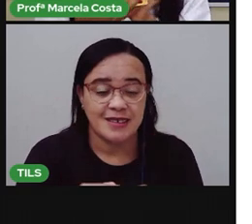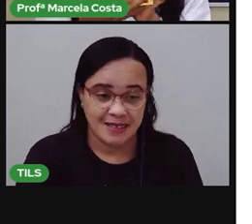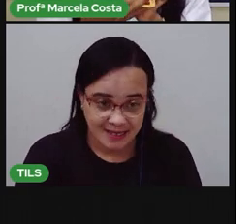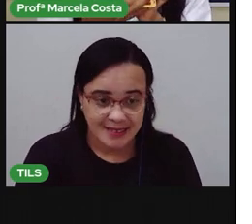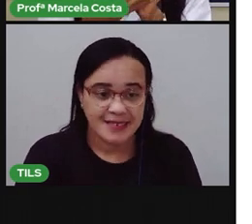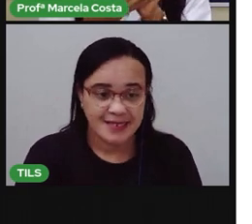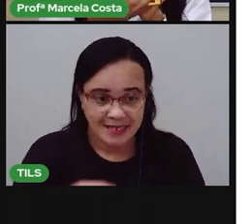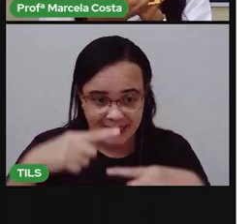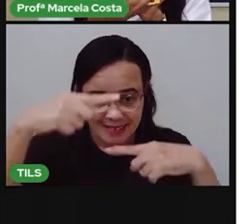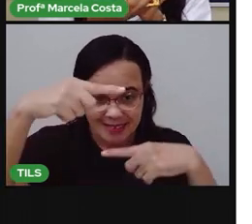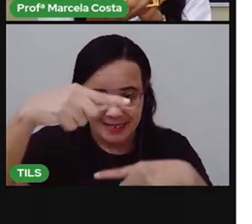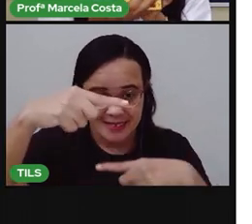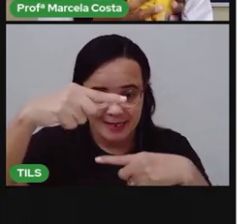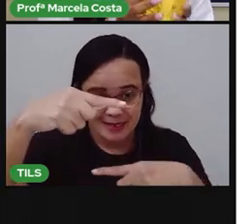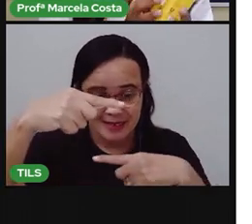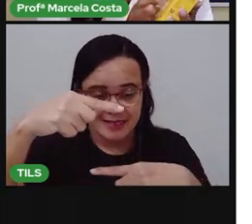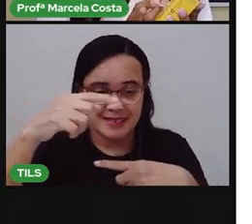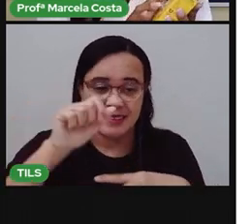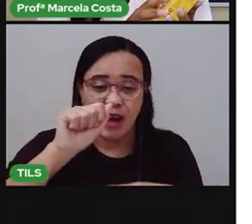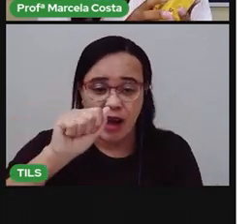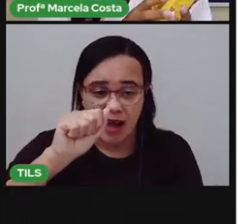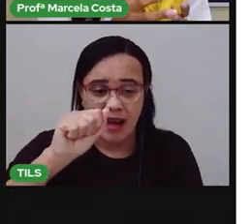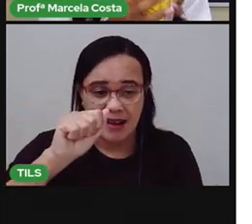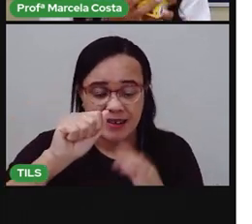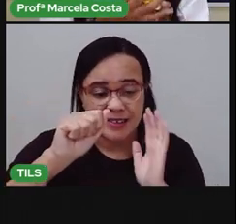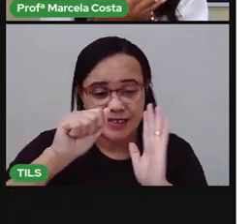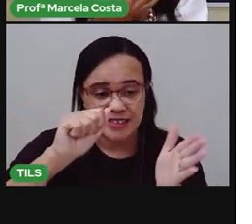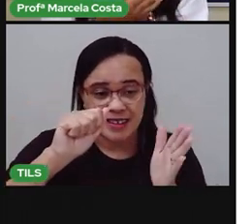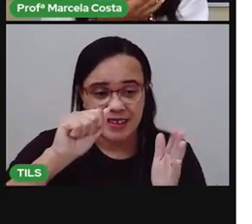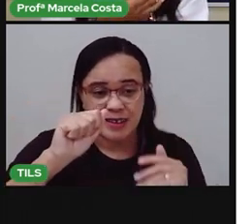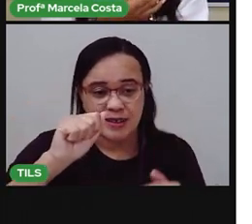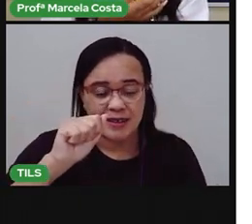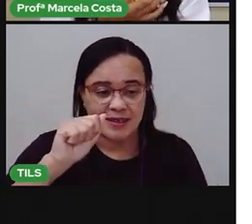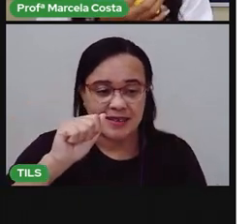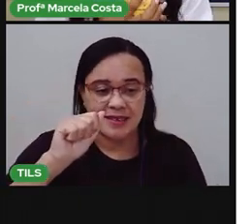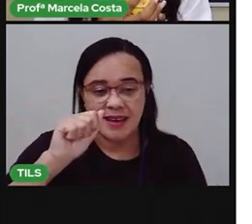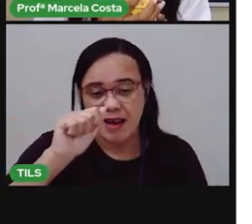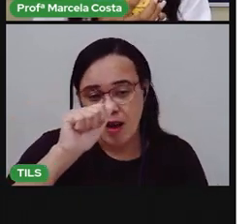achei uma letra A aqui. Achei outra.